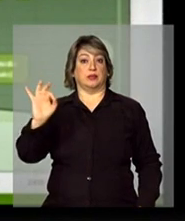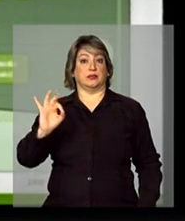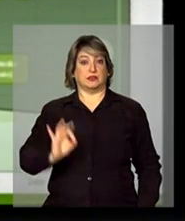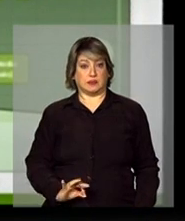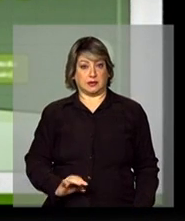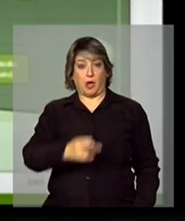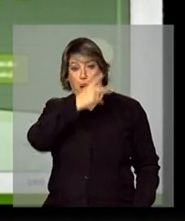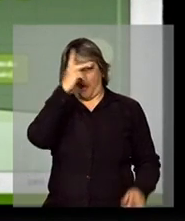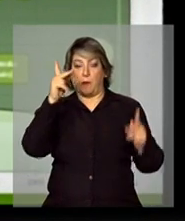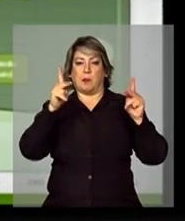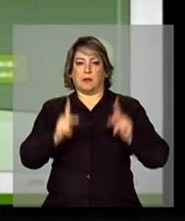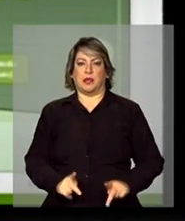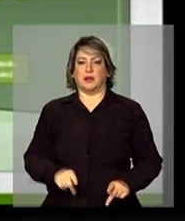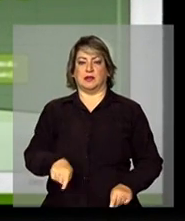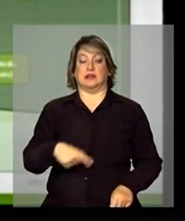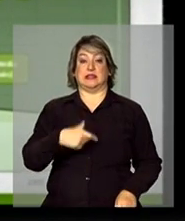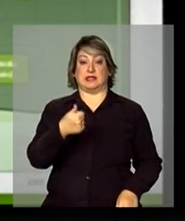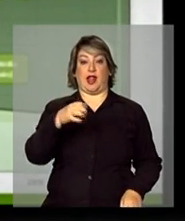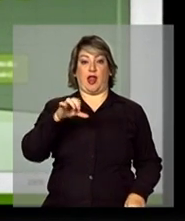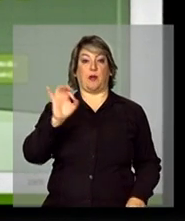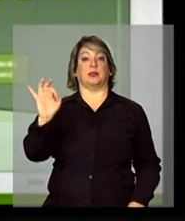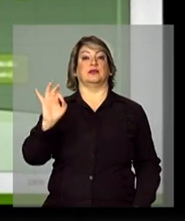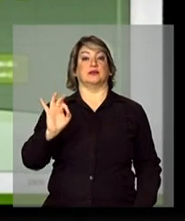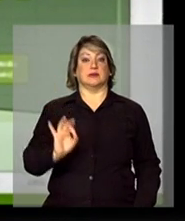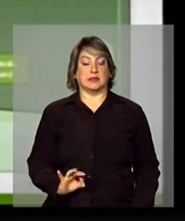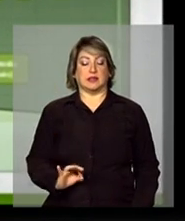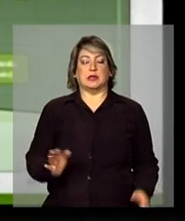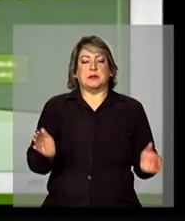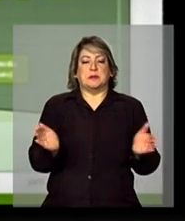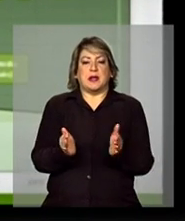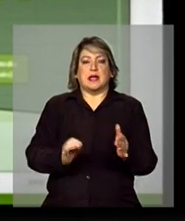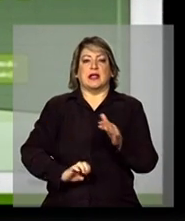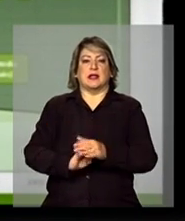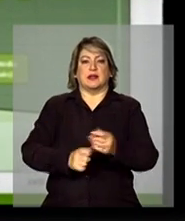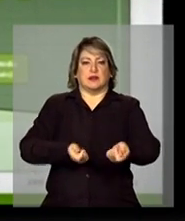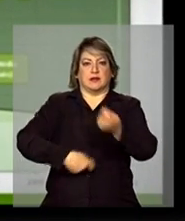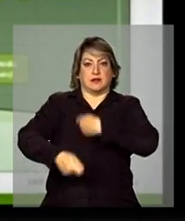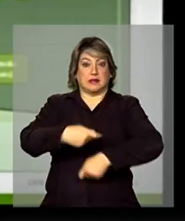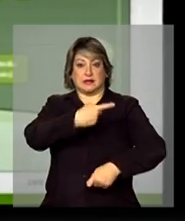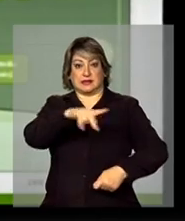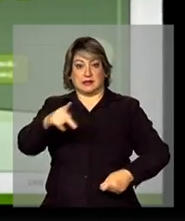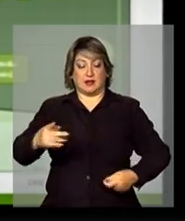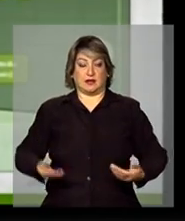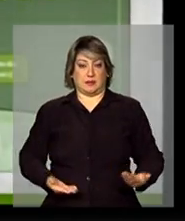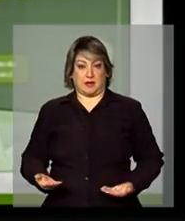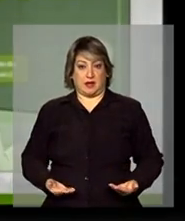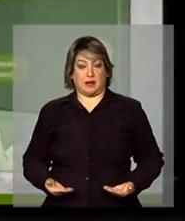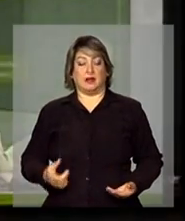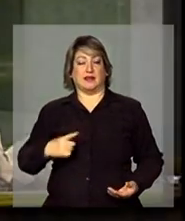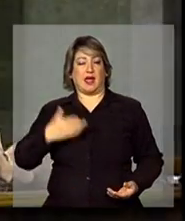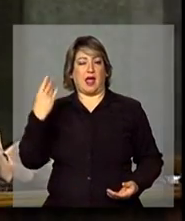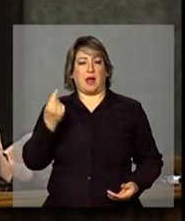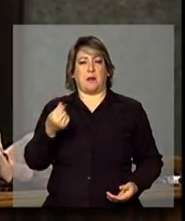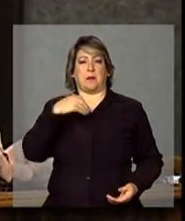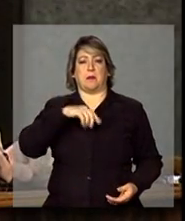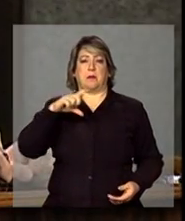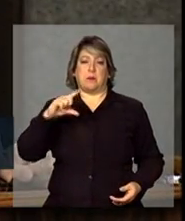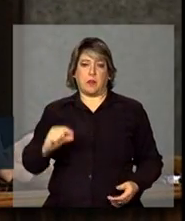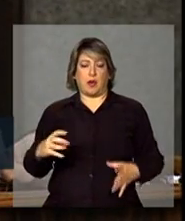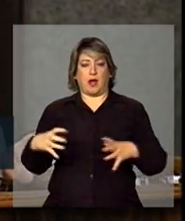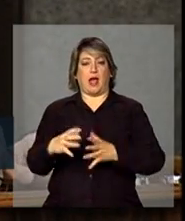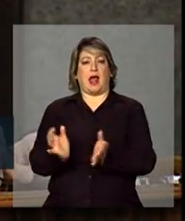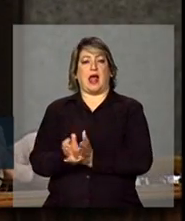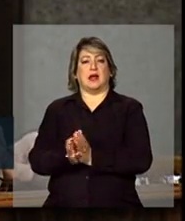da população, quer dizer, 19% dos pequenos empreendedores e dos seus empregados saíram da classe baixa nos últimos 10